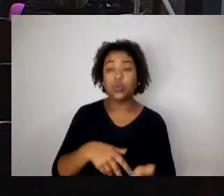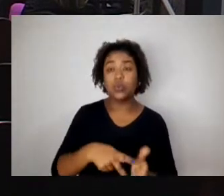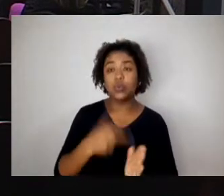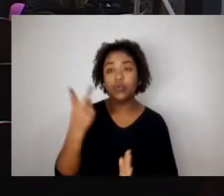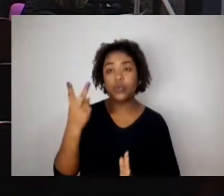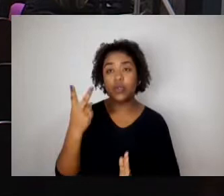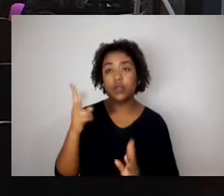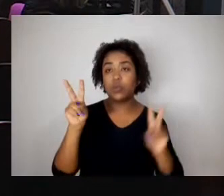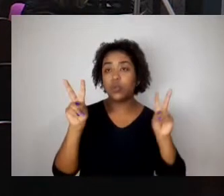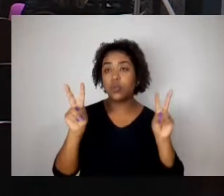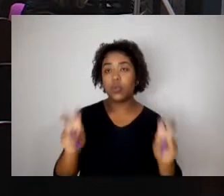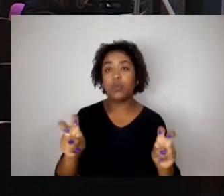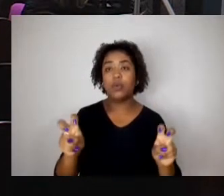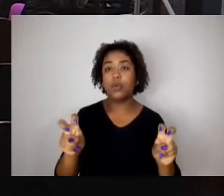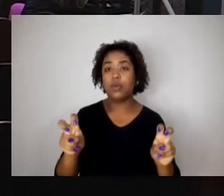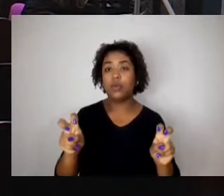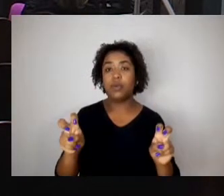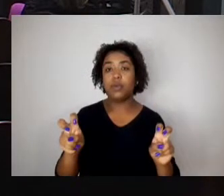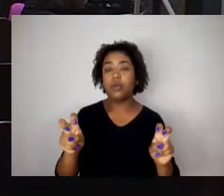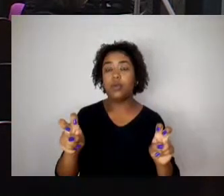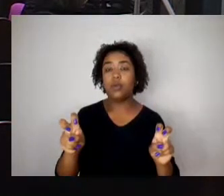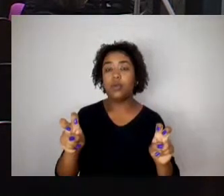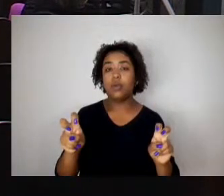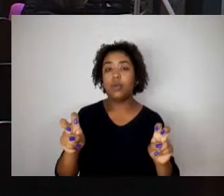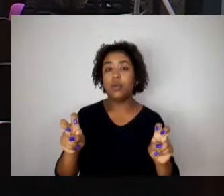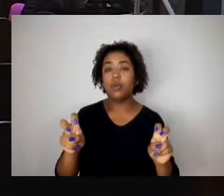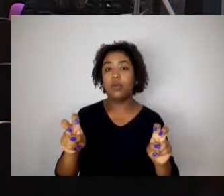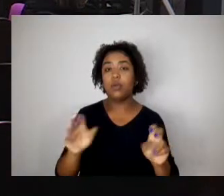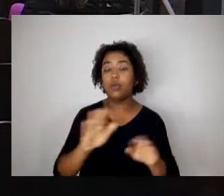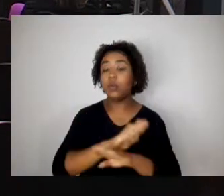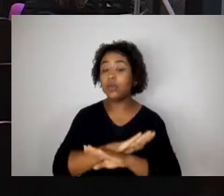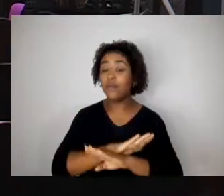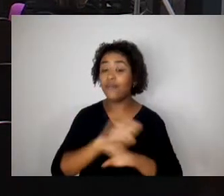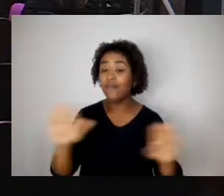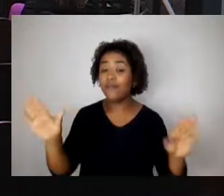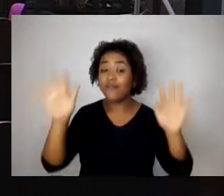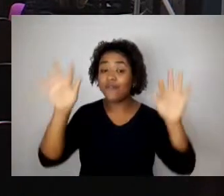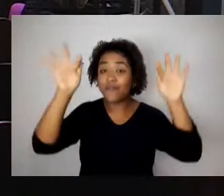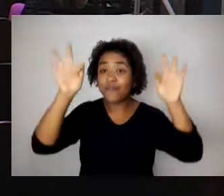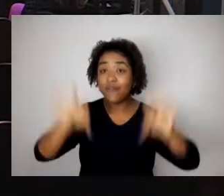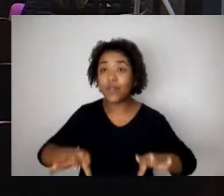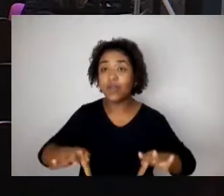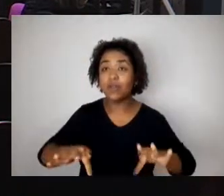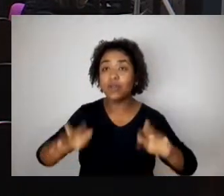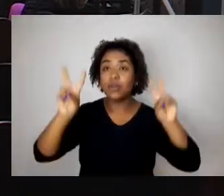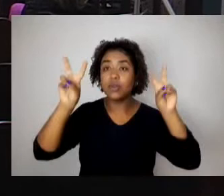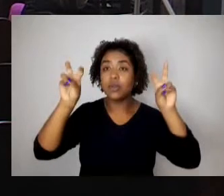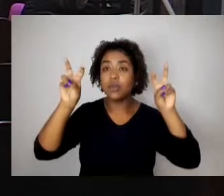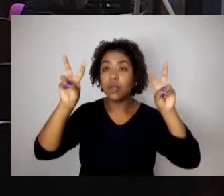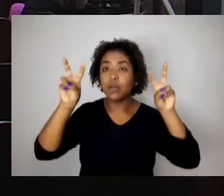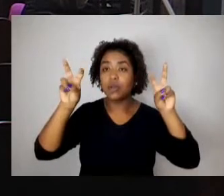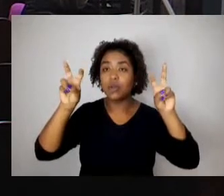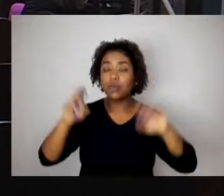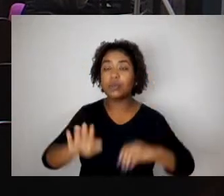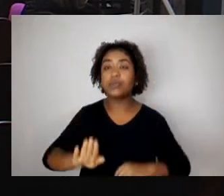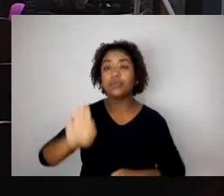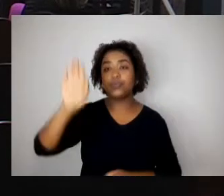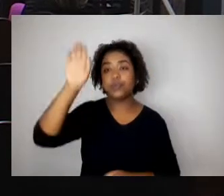duas sua e duas da Thalia, encerrou esse assunto. Pela ordem, vereadora Laís Ferruti. Presidente,